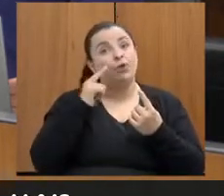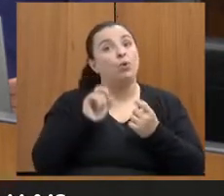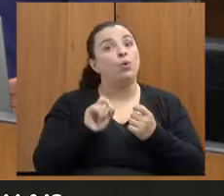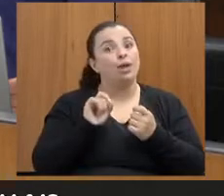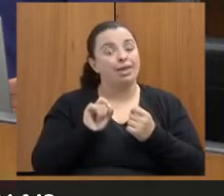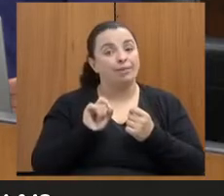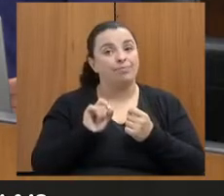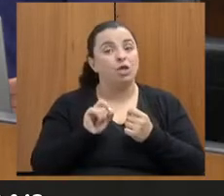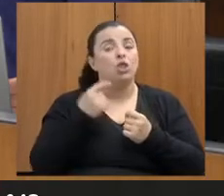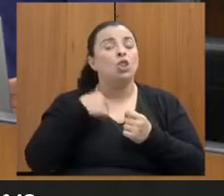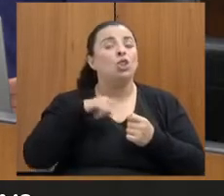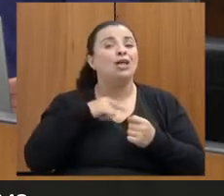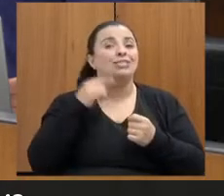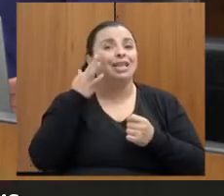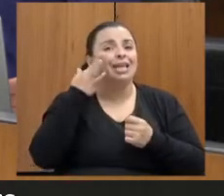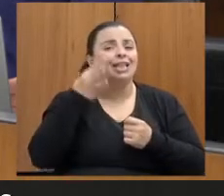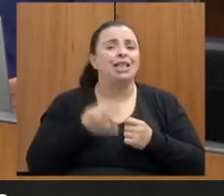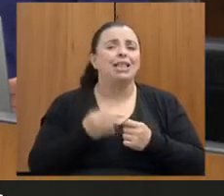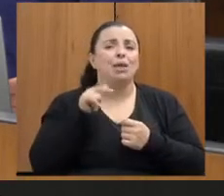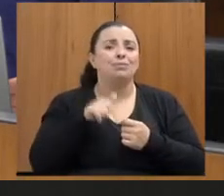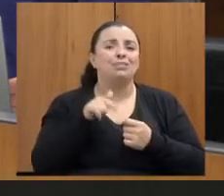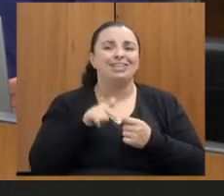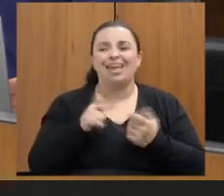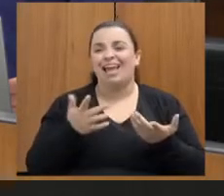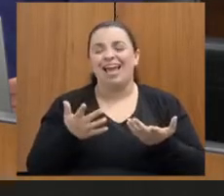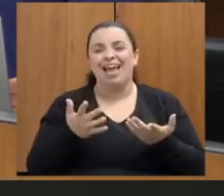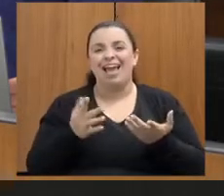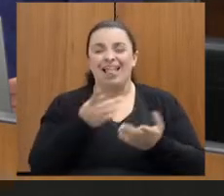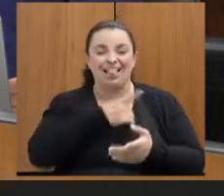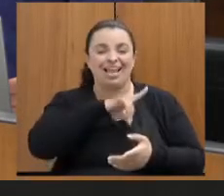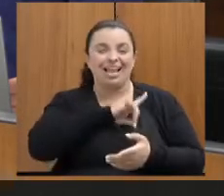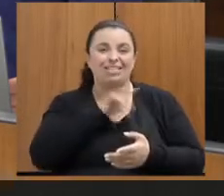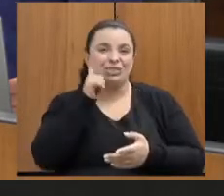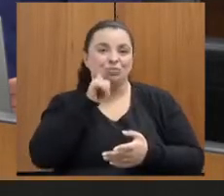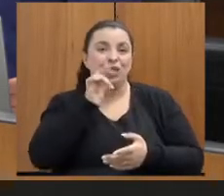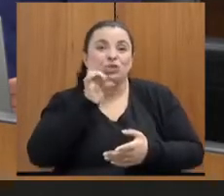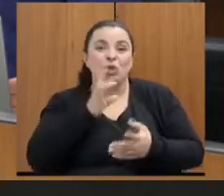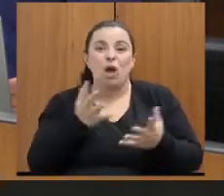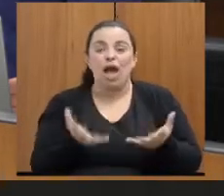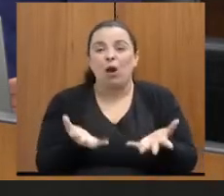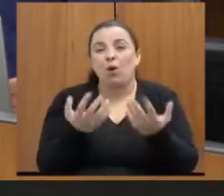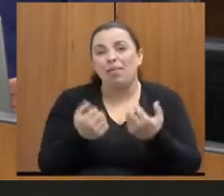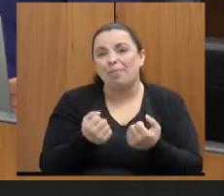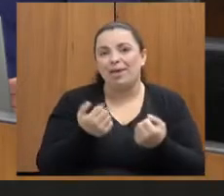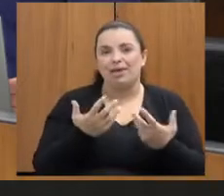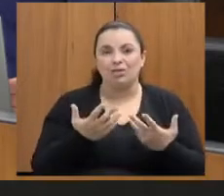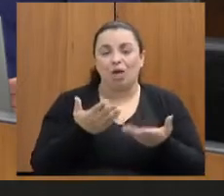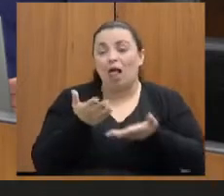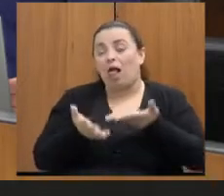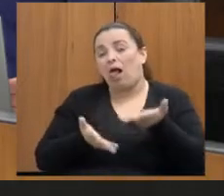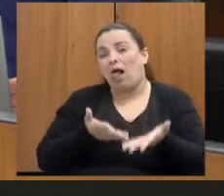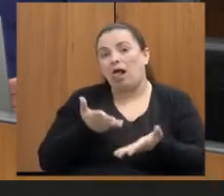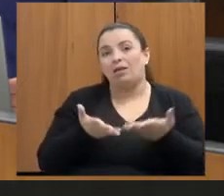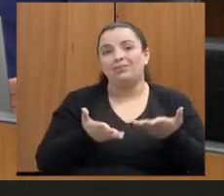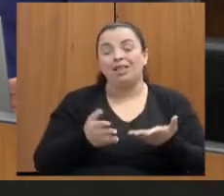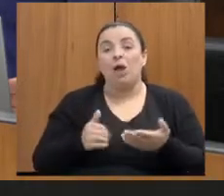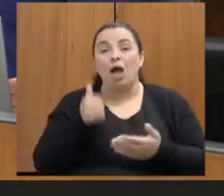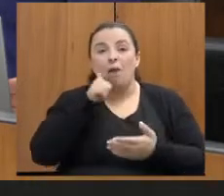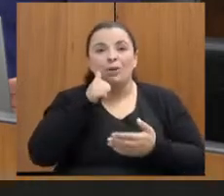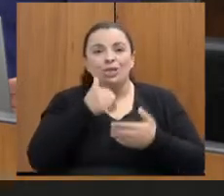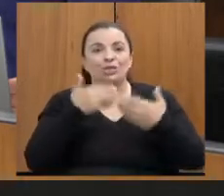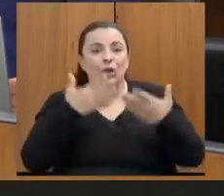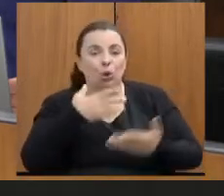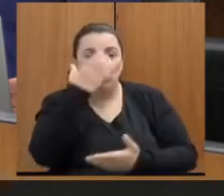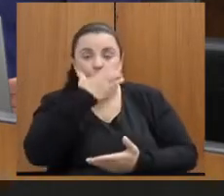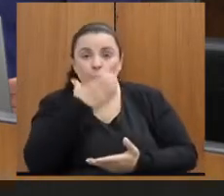acolhimento, como se ela funcionasse só com aquele trabalho ali. Mulher chegou, chorou, acolhi e trabalhei. E, na verdade, ali